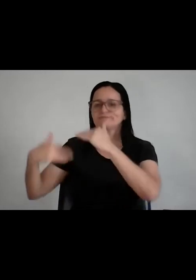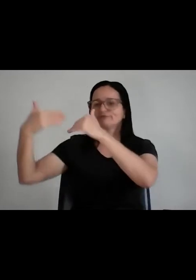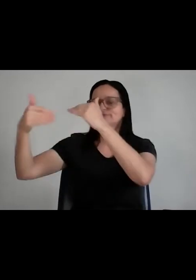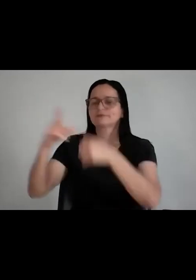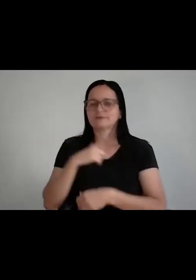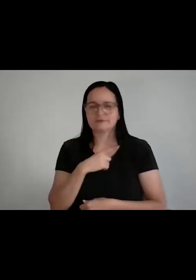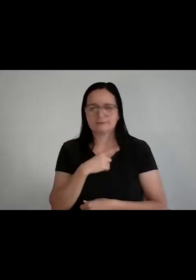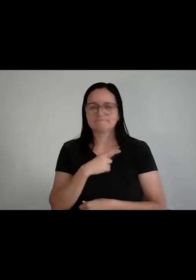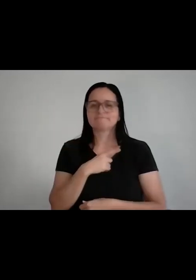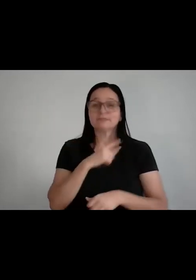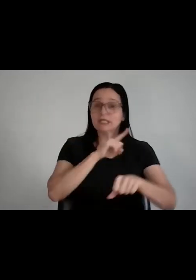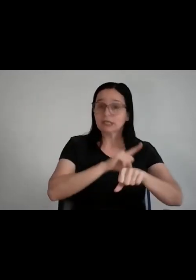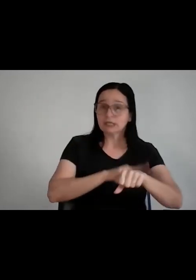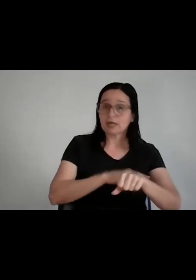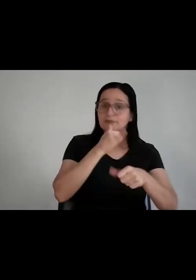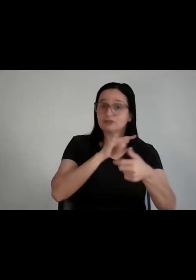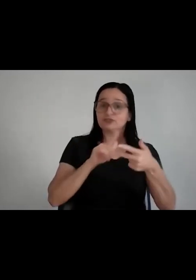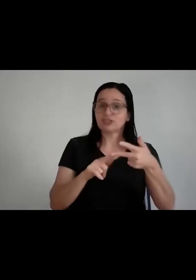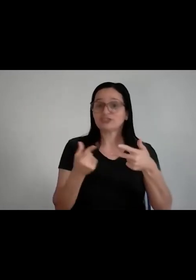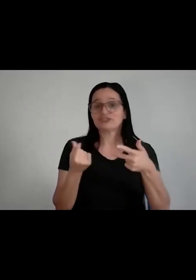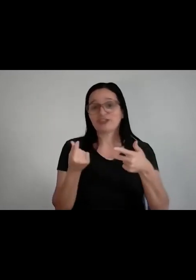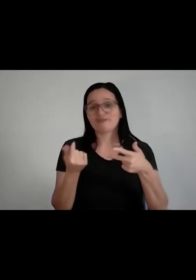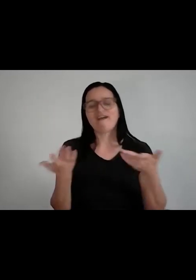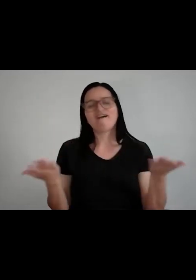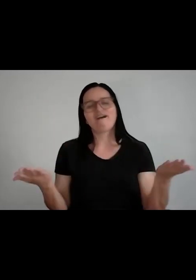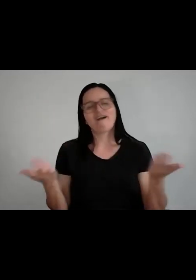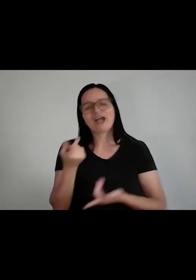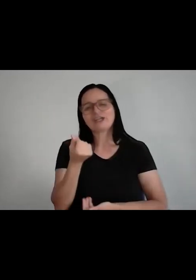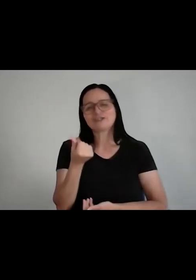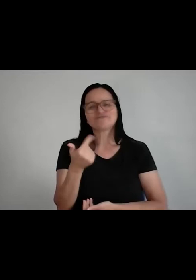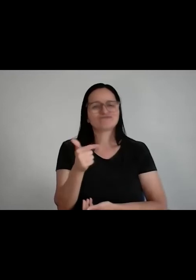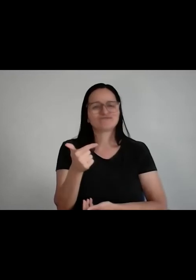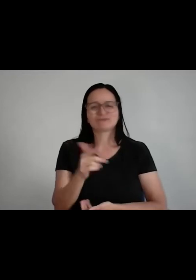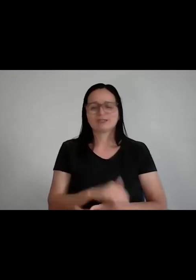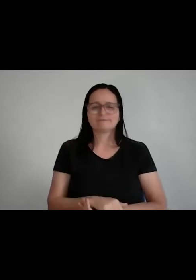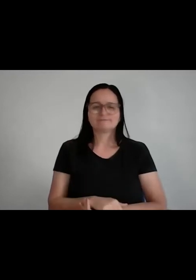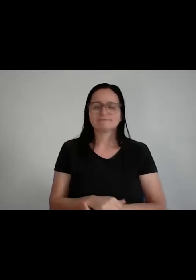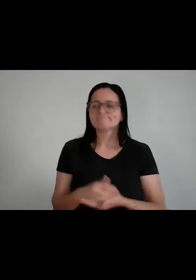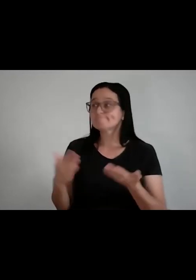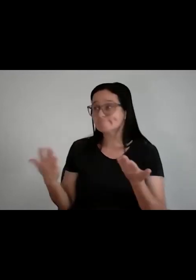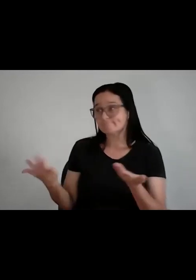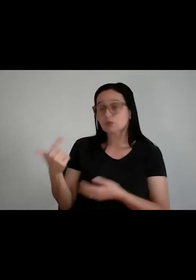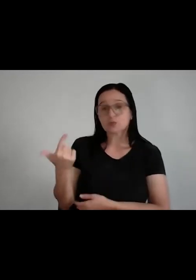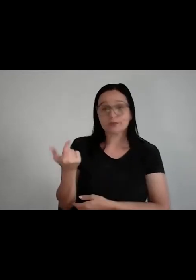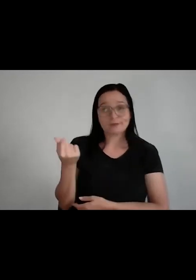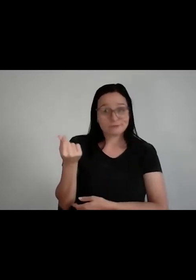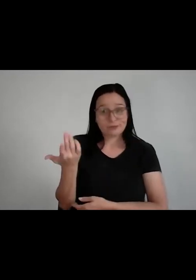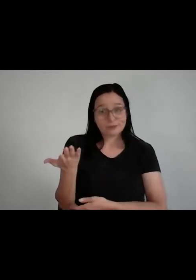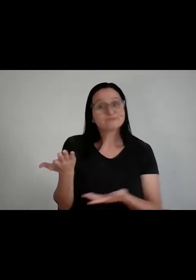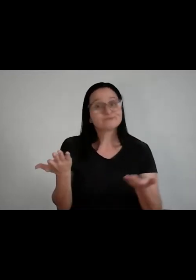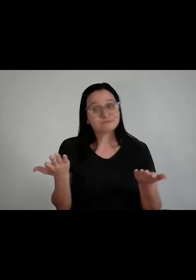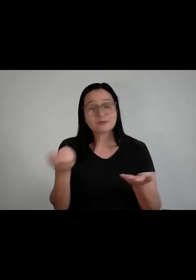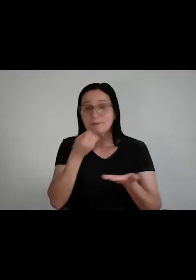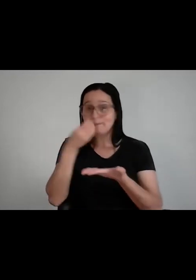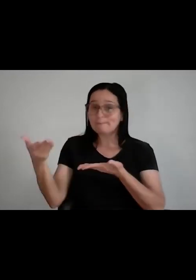Tempo, energia e dinheiro. Ah, dinheiro não tem. Ah, pô. Não tem dinheiro? Bom, então, seja bem-vindo à turma que